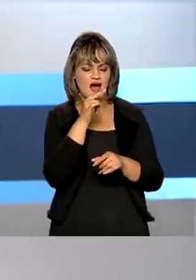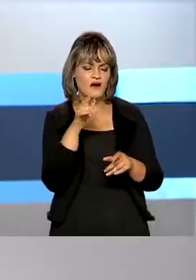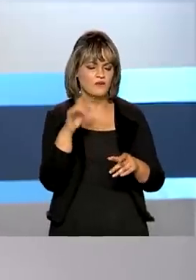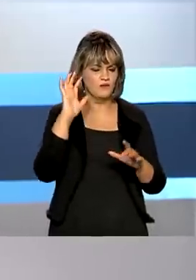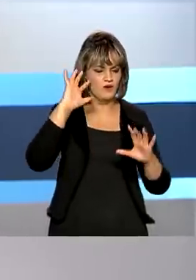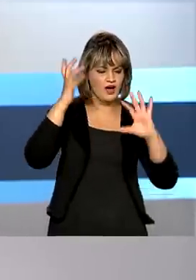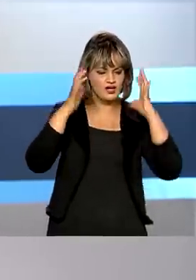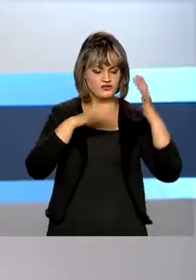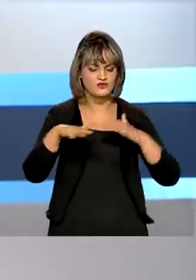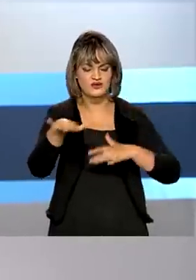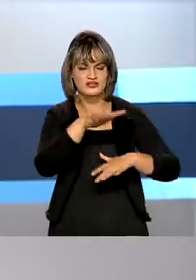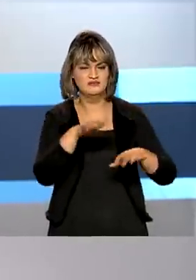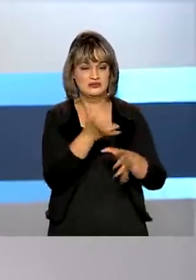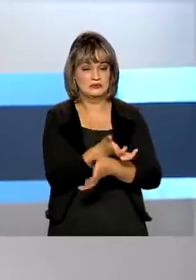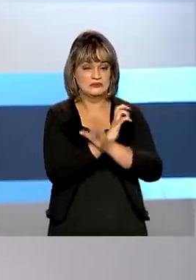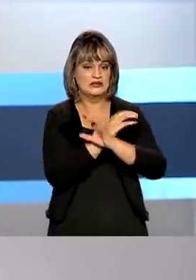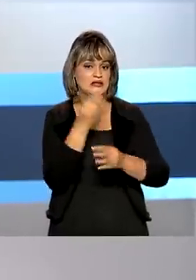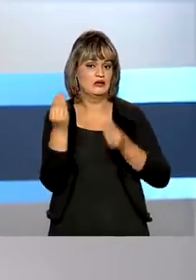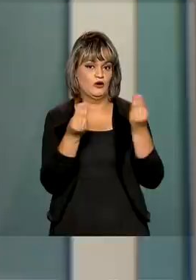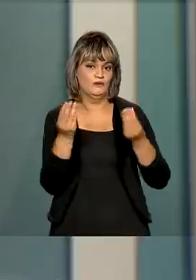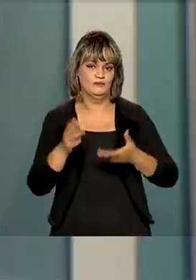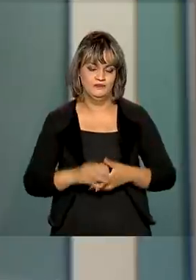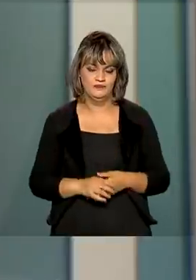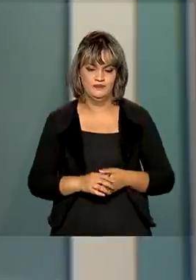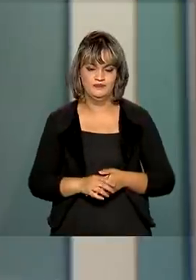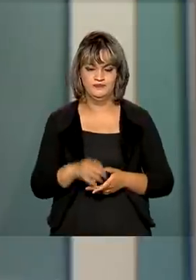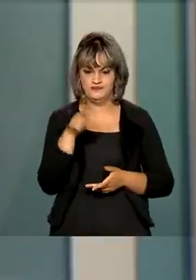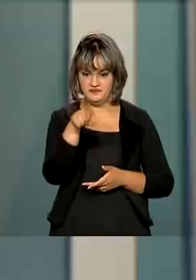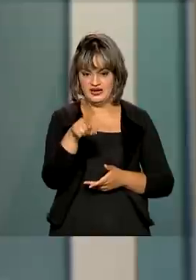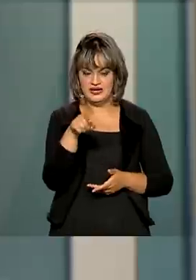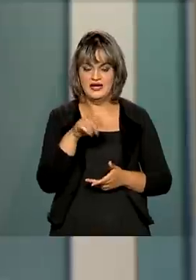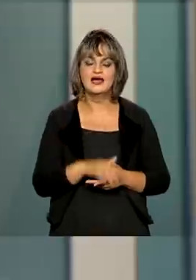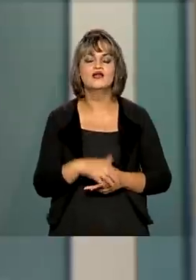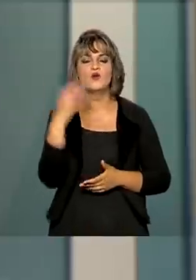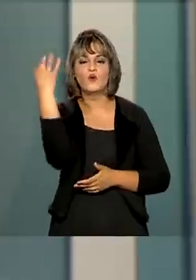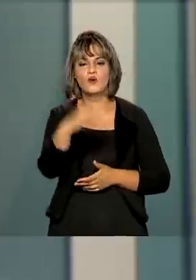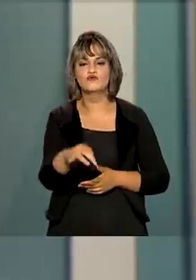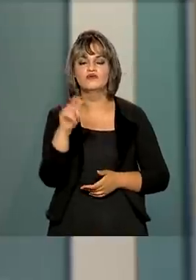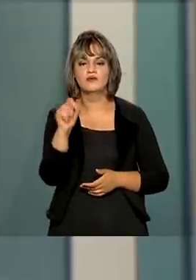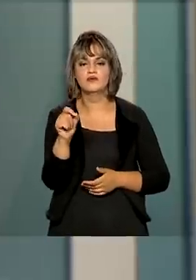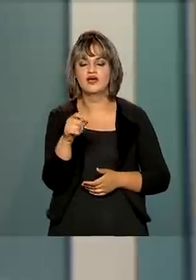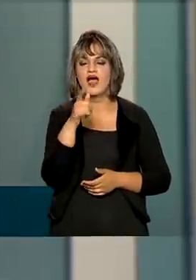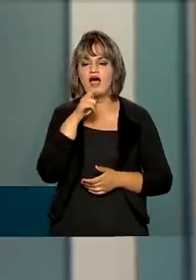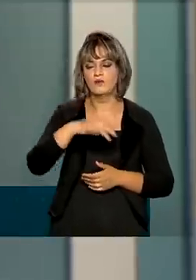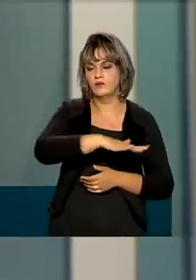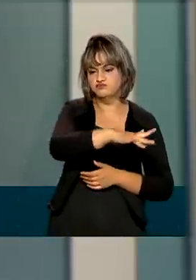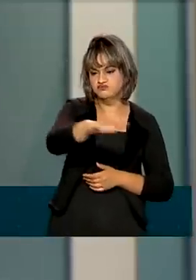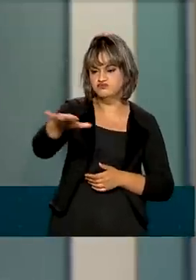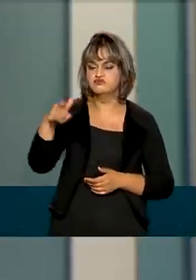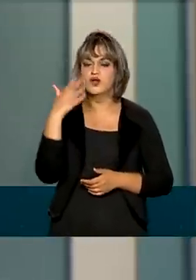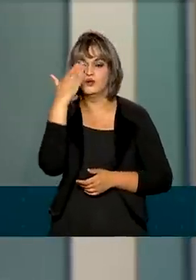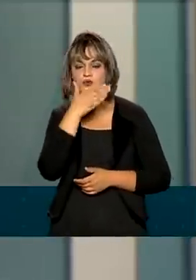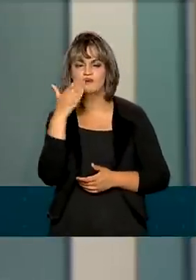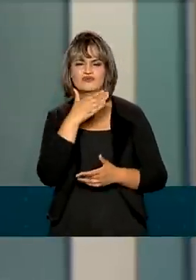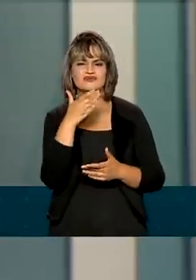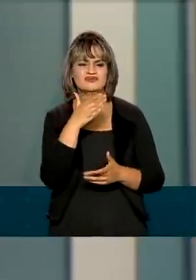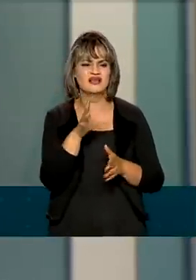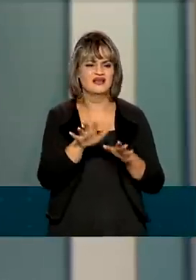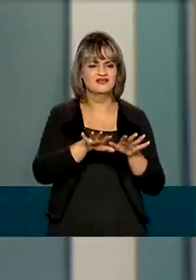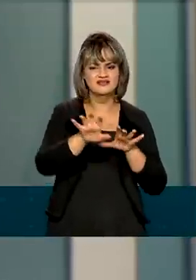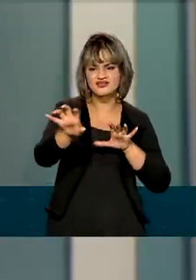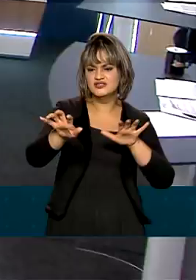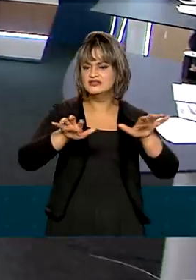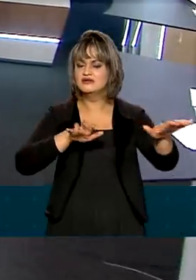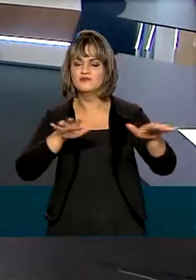principalmente durante o período de seca. Rogério Marinho afirmou que o manancial de água doce é mal distribuído no